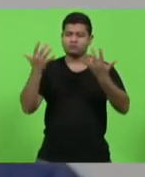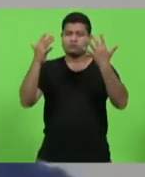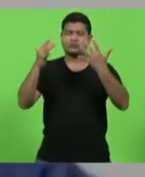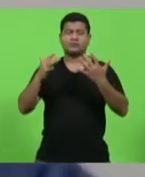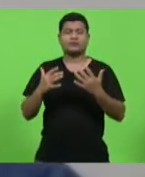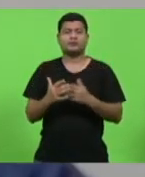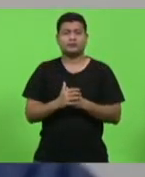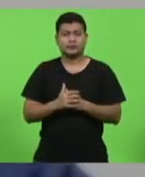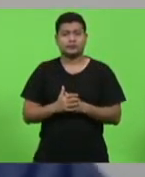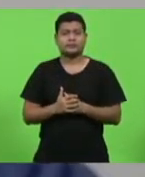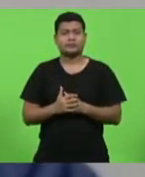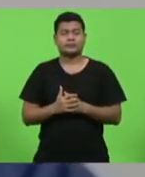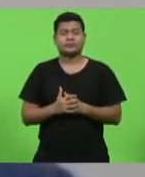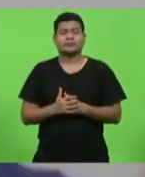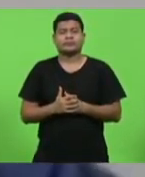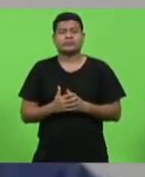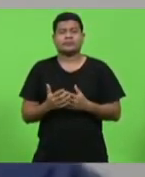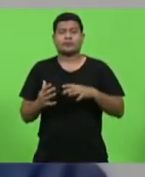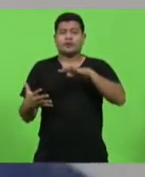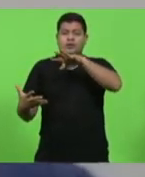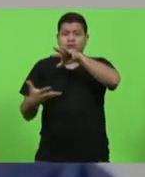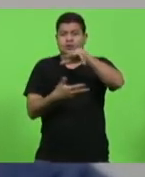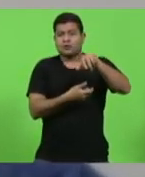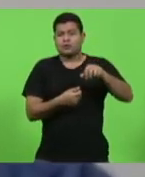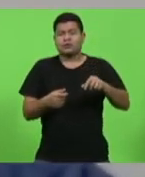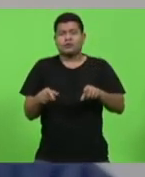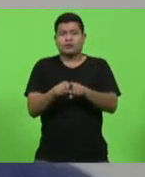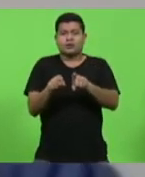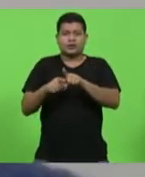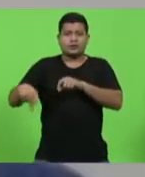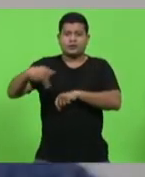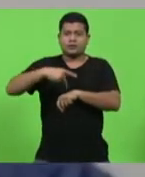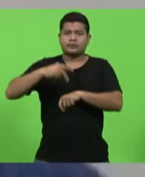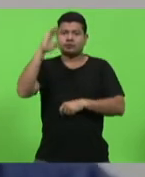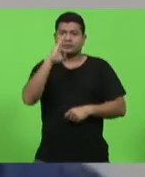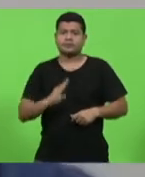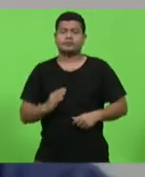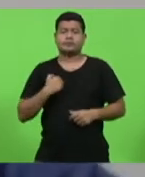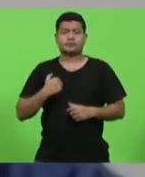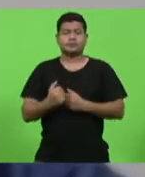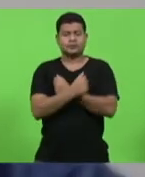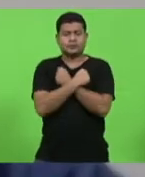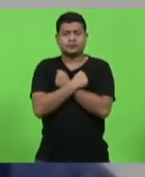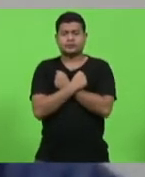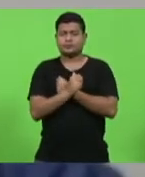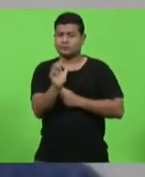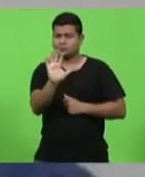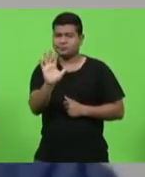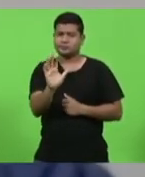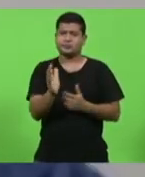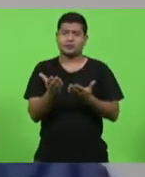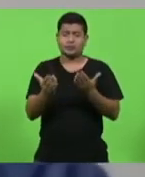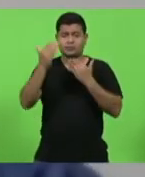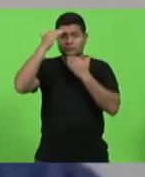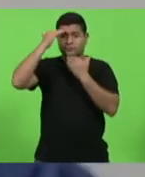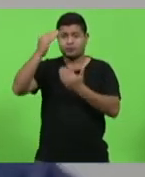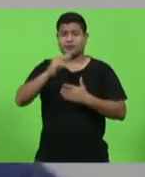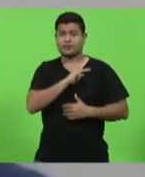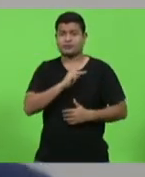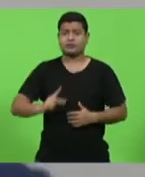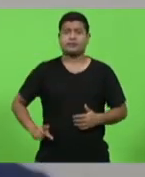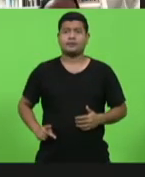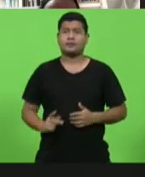trabalhadora em nosso mundo, em nosso país. Um grande abraço a todos e muito obrigado, senhor presidente.